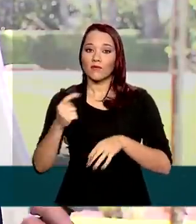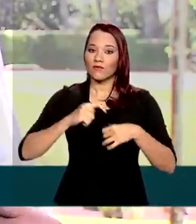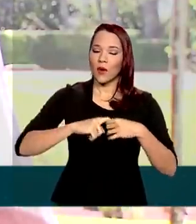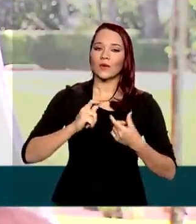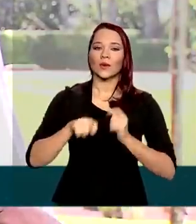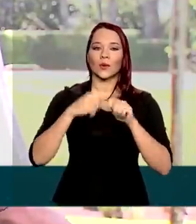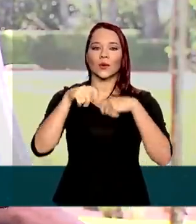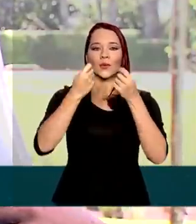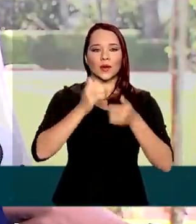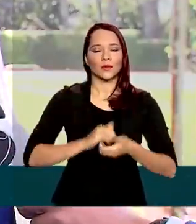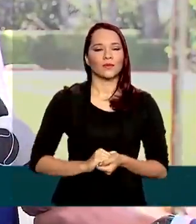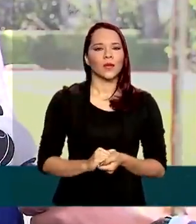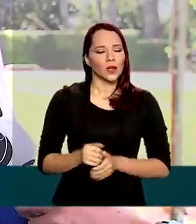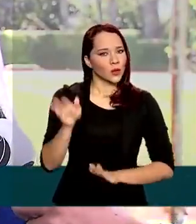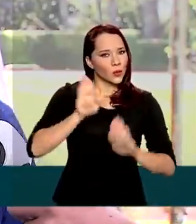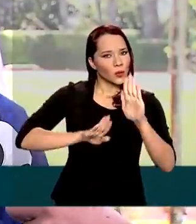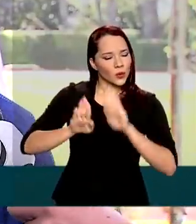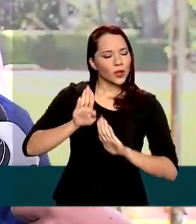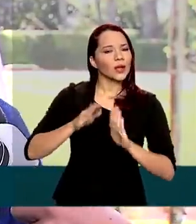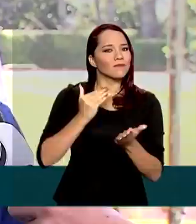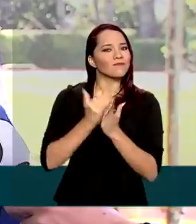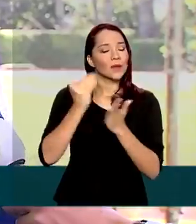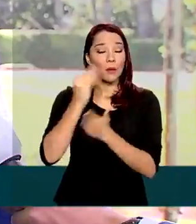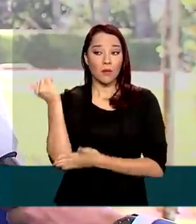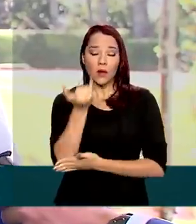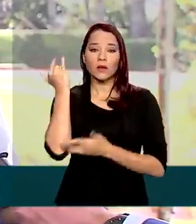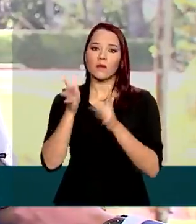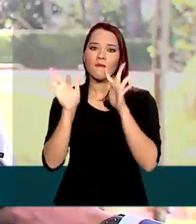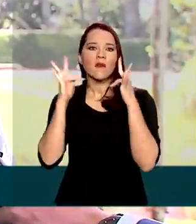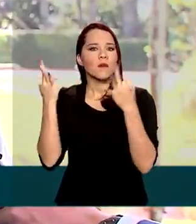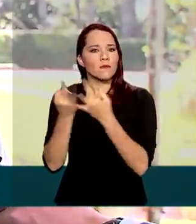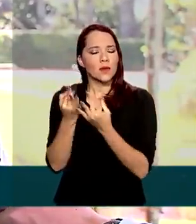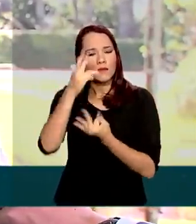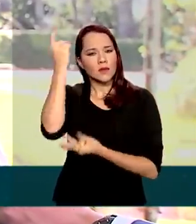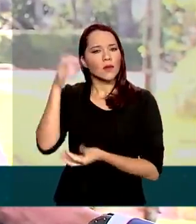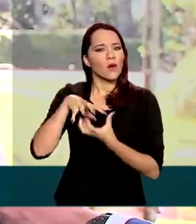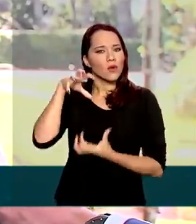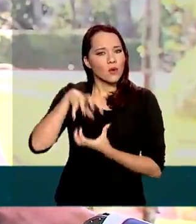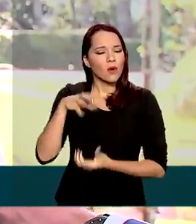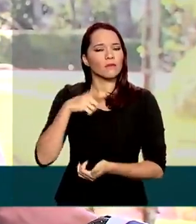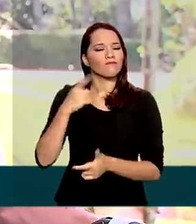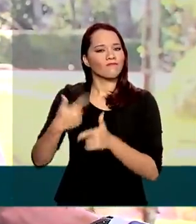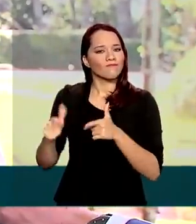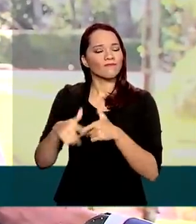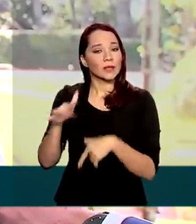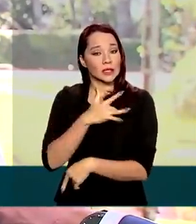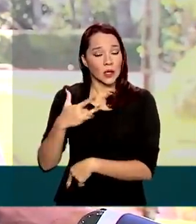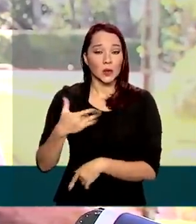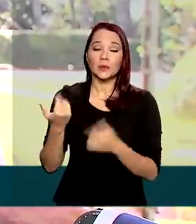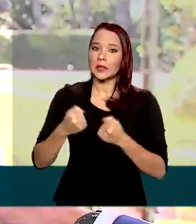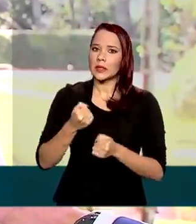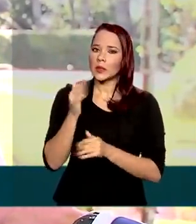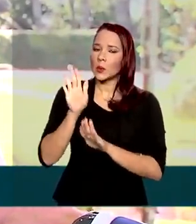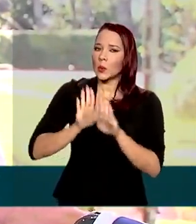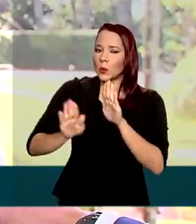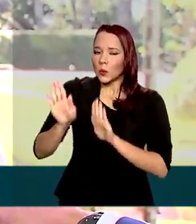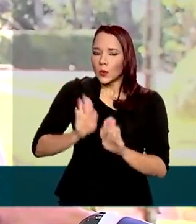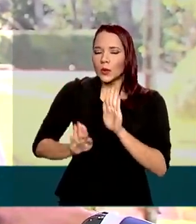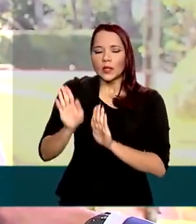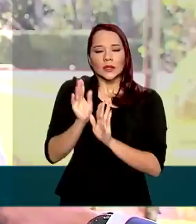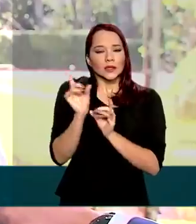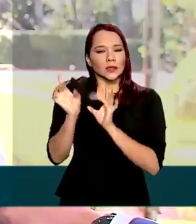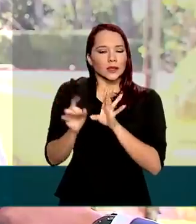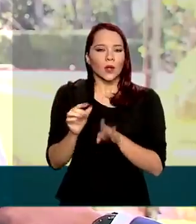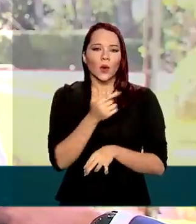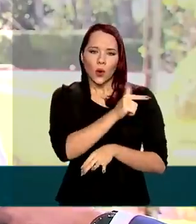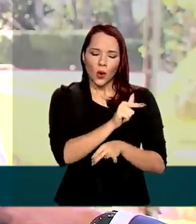economia. O cuidado mais importante que os seus entes queridos, aqueles mais idosos, que têm problema de saúde. Esse tem que ter um cuidado todo especial. Com